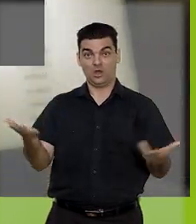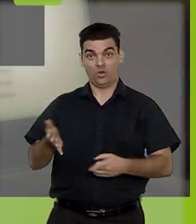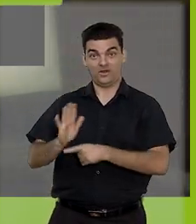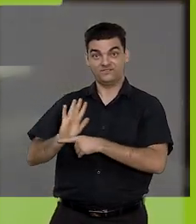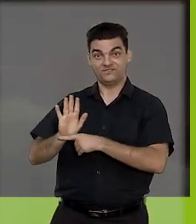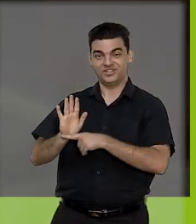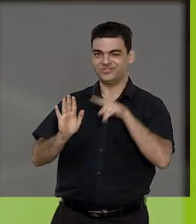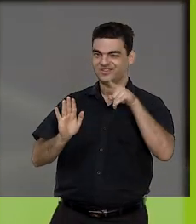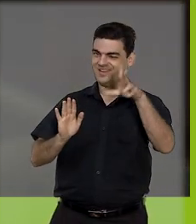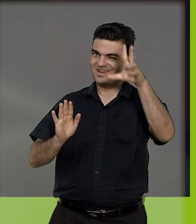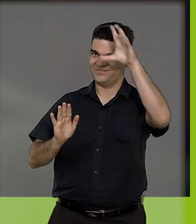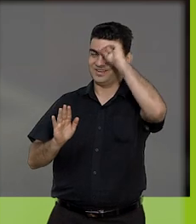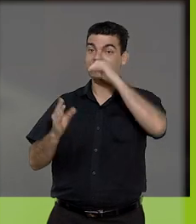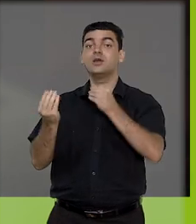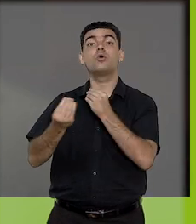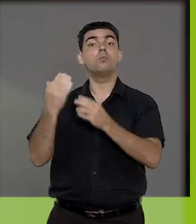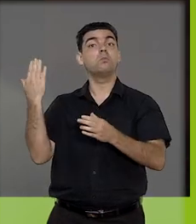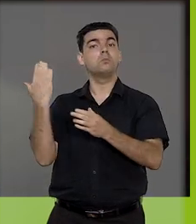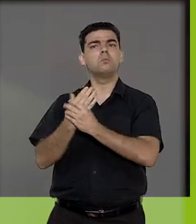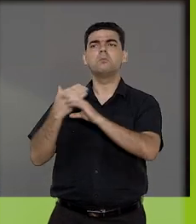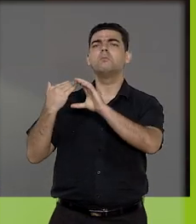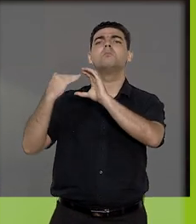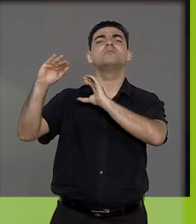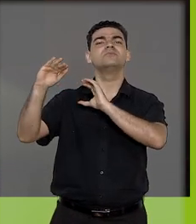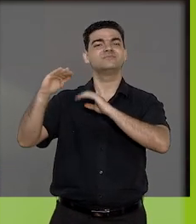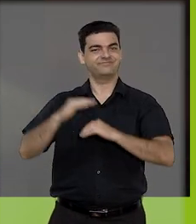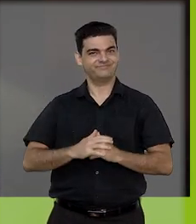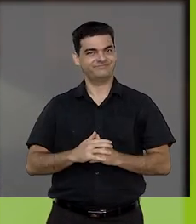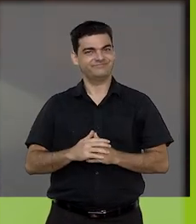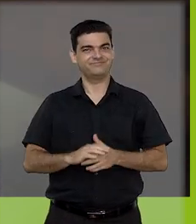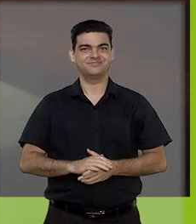Neste vídeo, você vai aprender a enviar um processo.